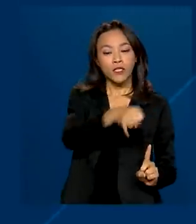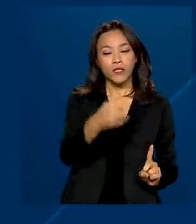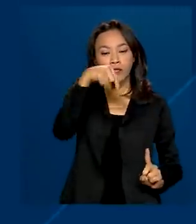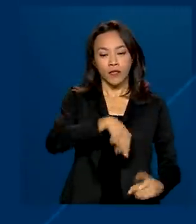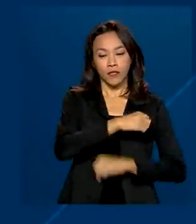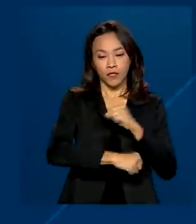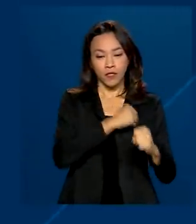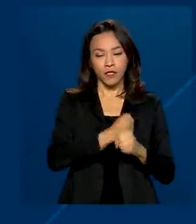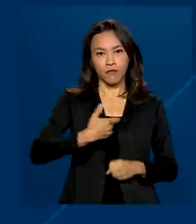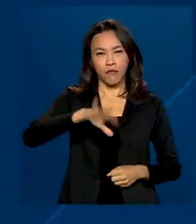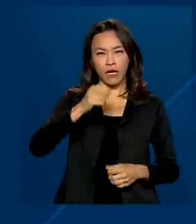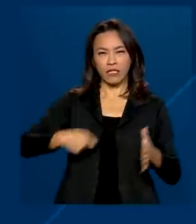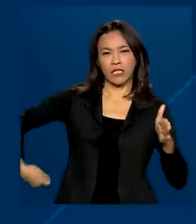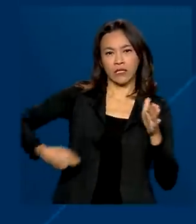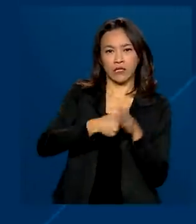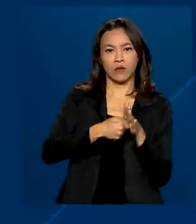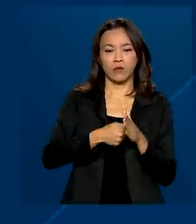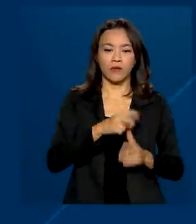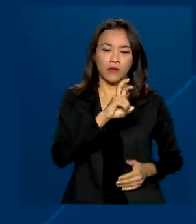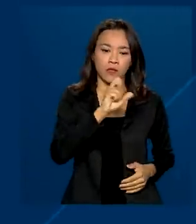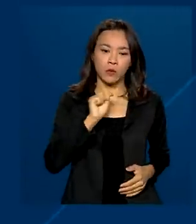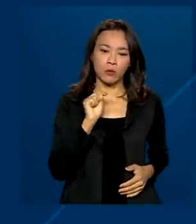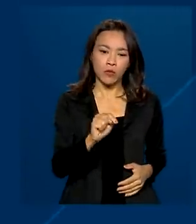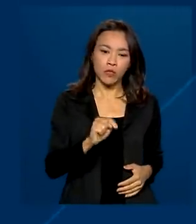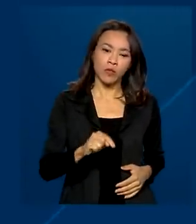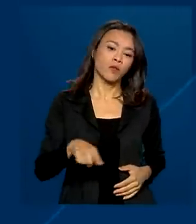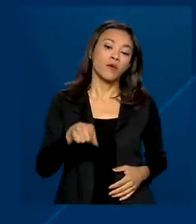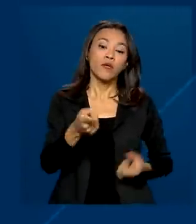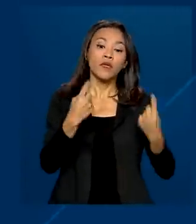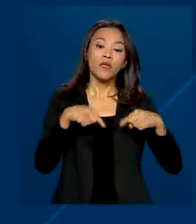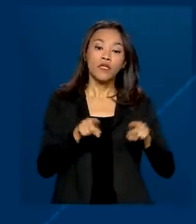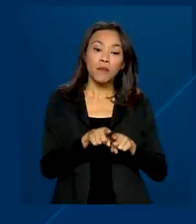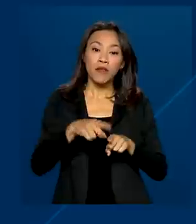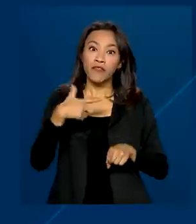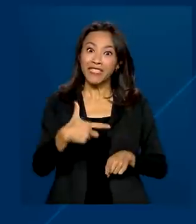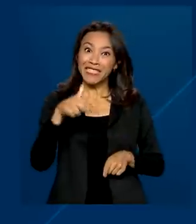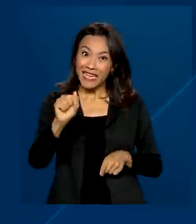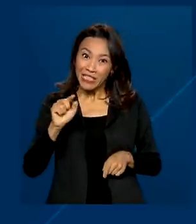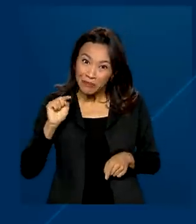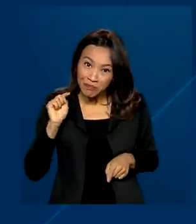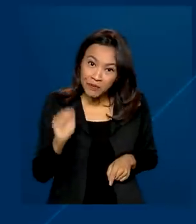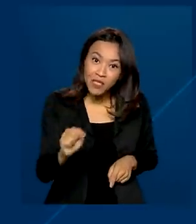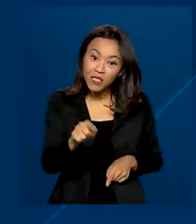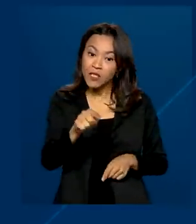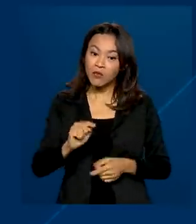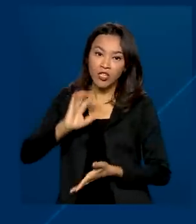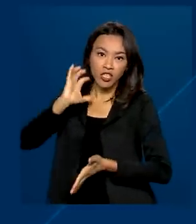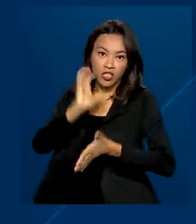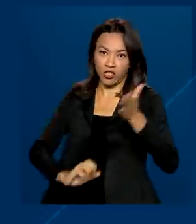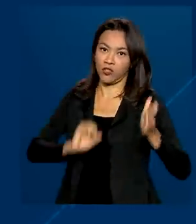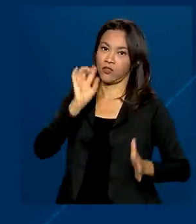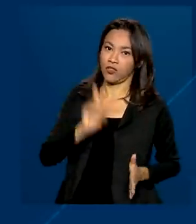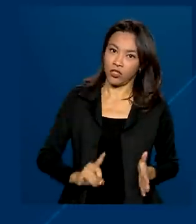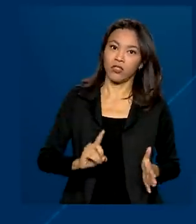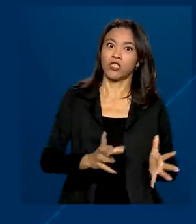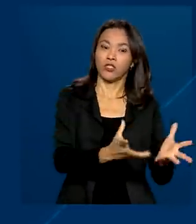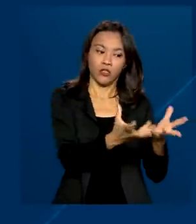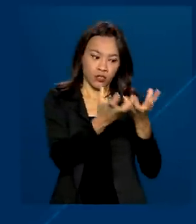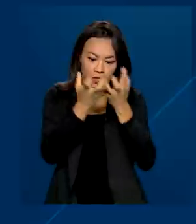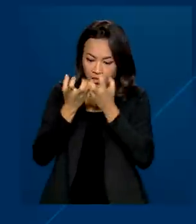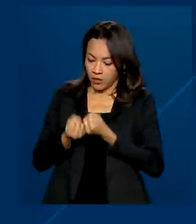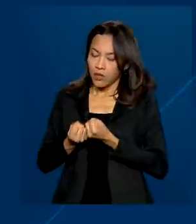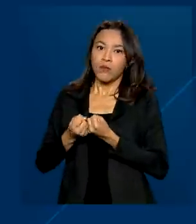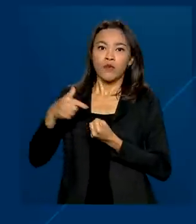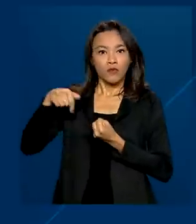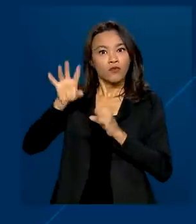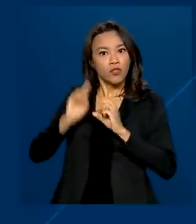de 5 mil denúncias e 27 mil violações contra a pessoa idosa chegaram à Ouvidoria Nacional dos Direitos Humanos. Vale